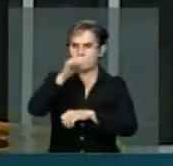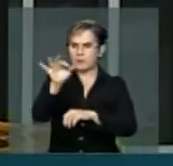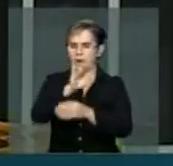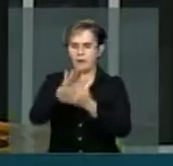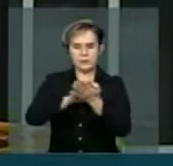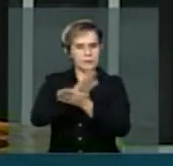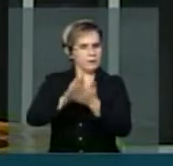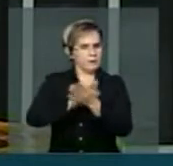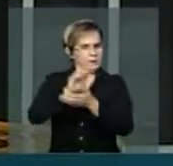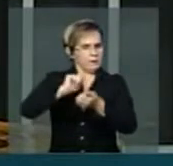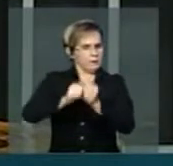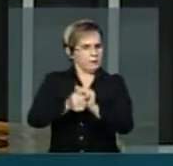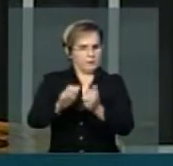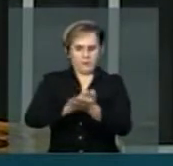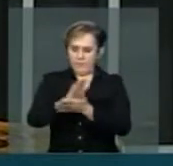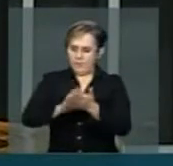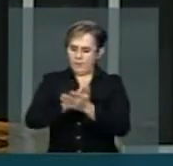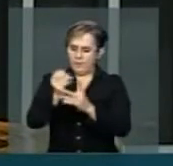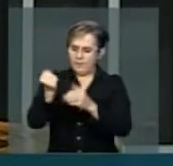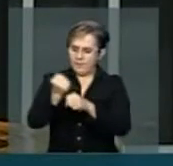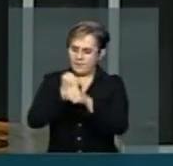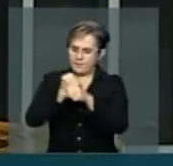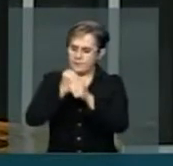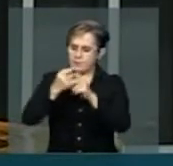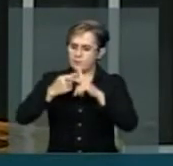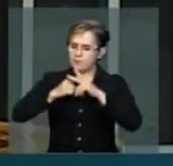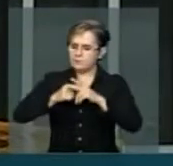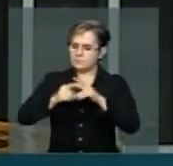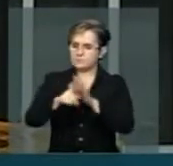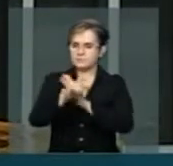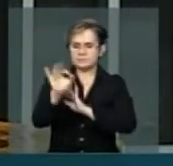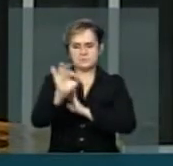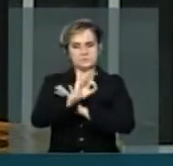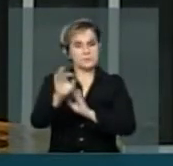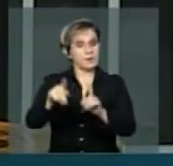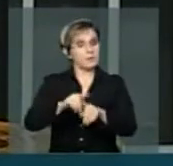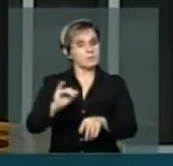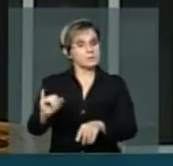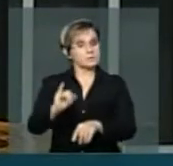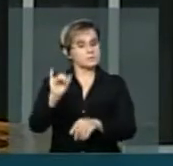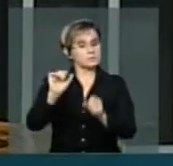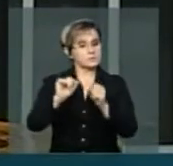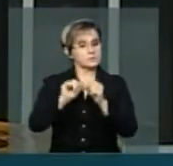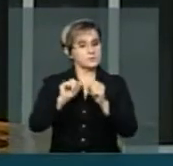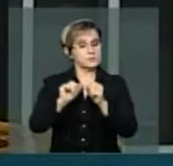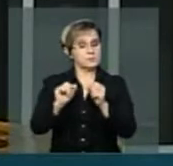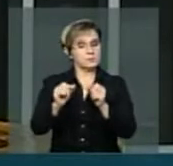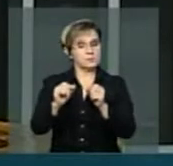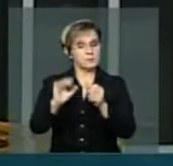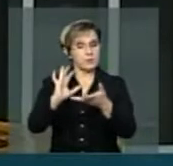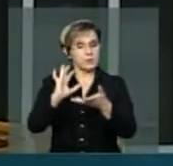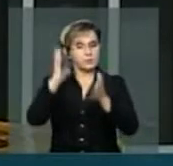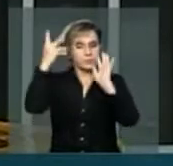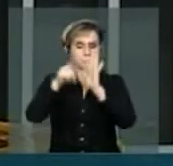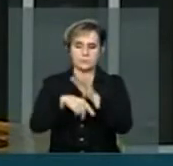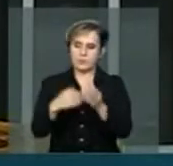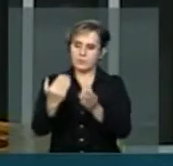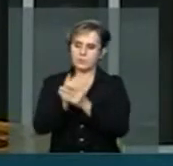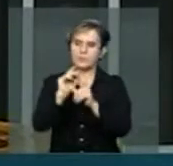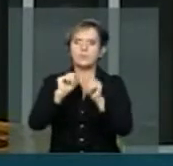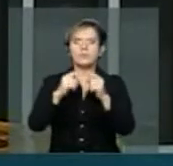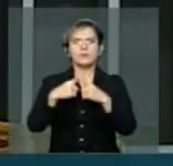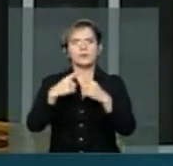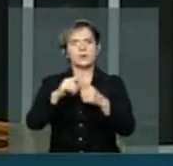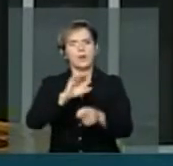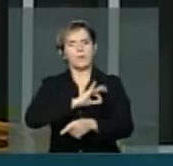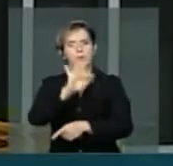realizados. Então, é importante fazer uma ação e eu acho que é importante que a Polícia